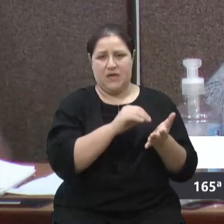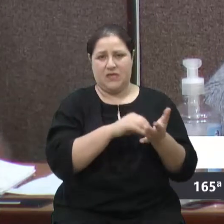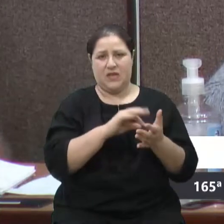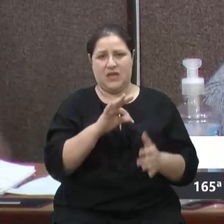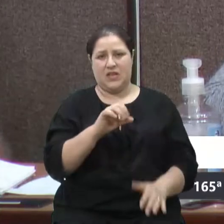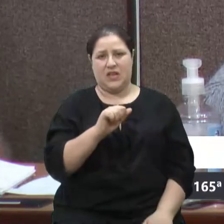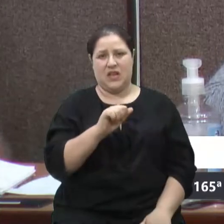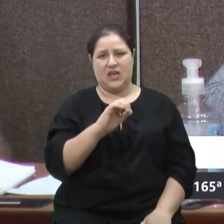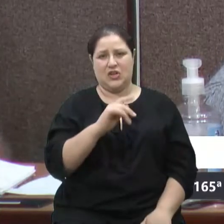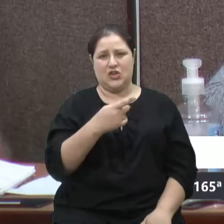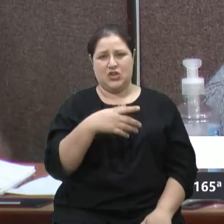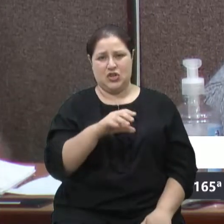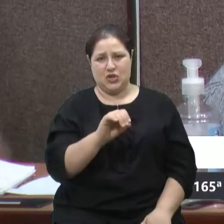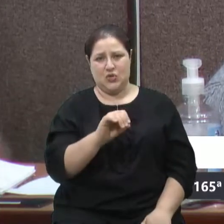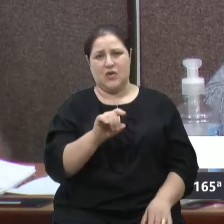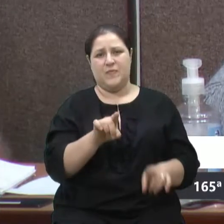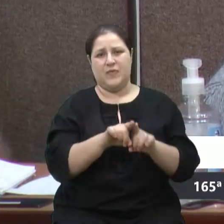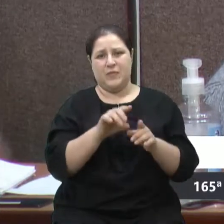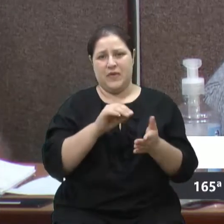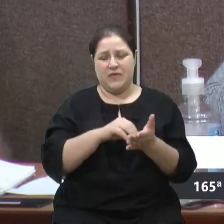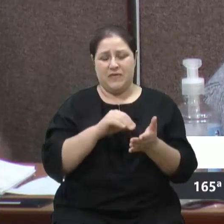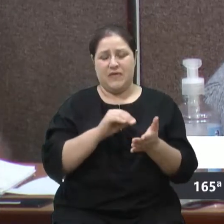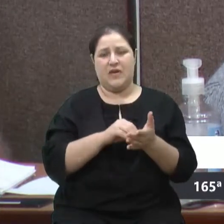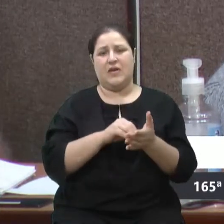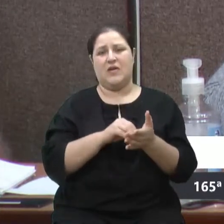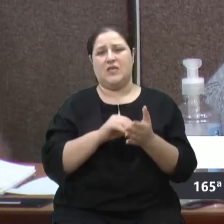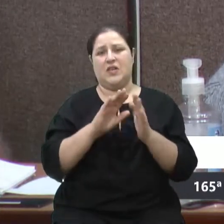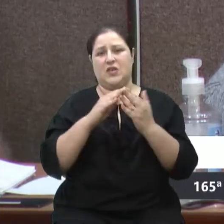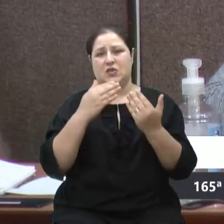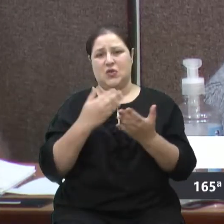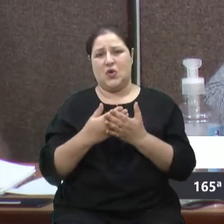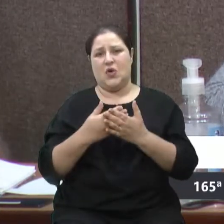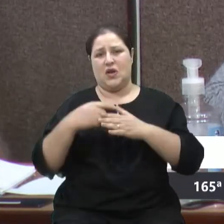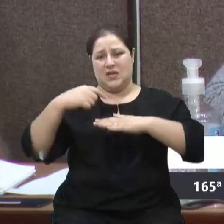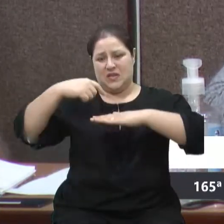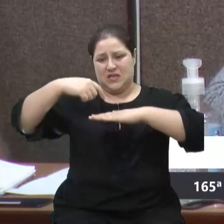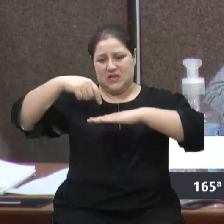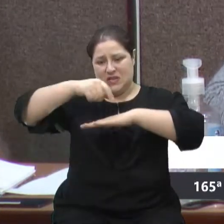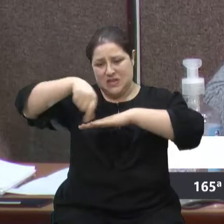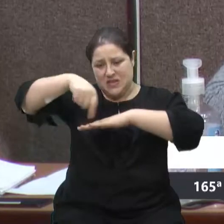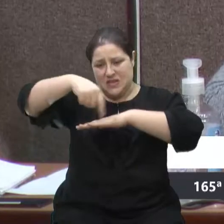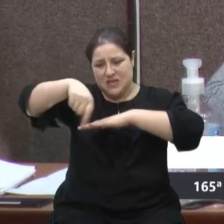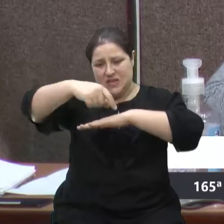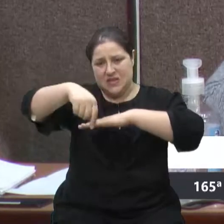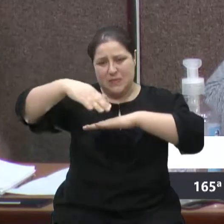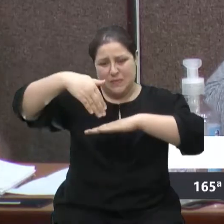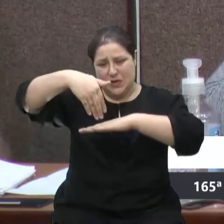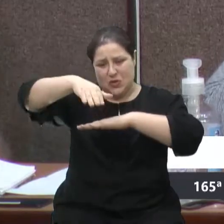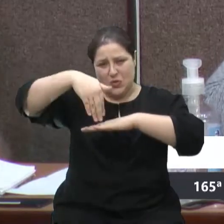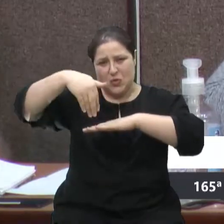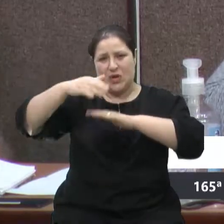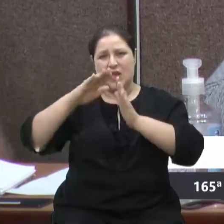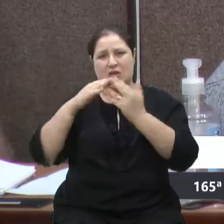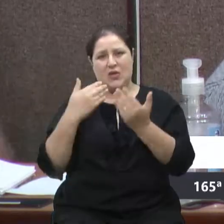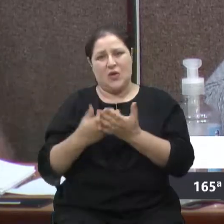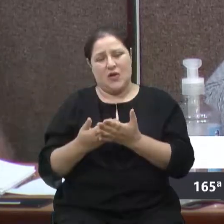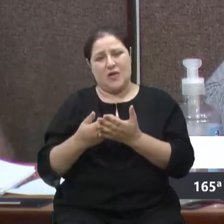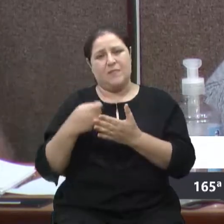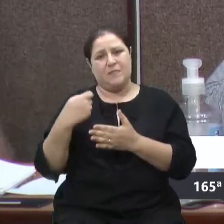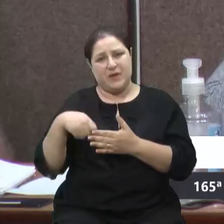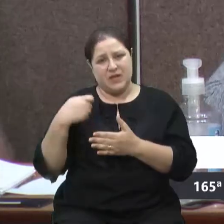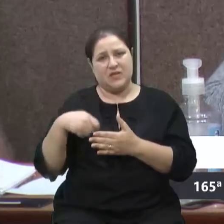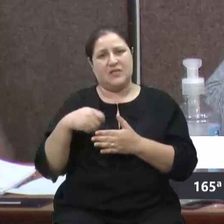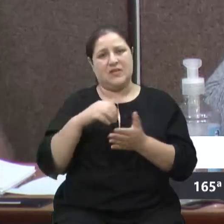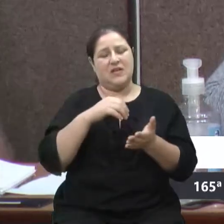segurança, que eu já falei, na frente da escola da Aerocavinato, e sinalização na frente do Vila Verde. O secretário tem que correr, deixar a Visat de